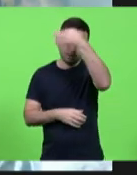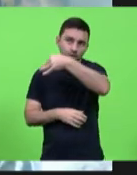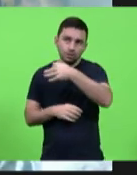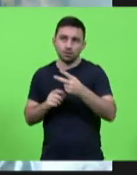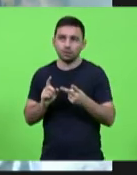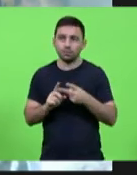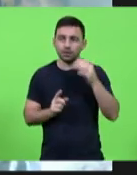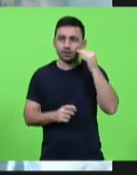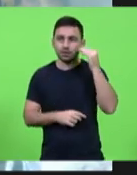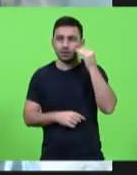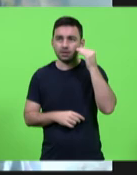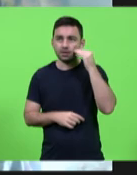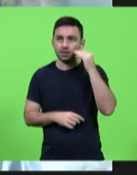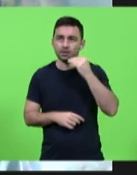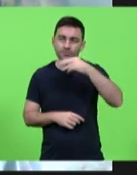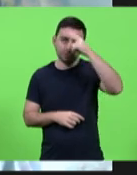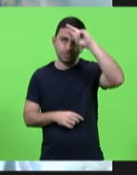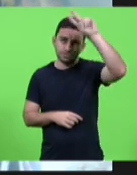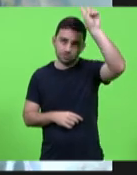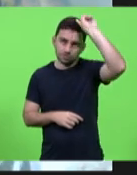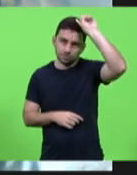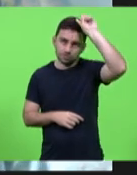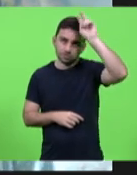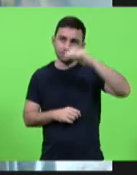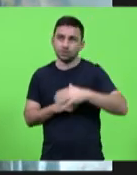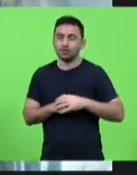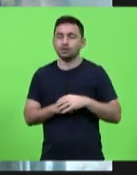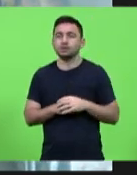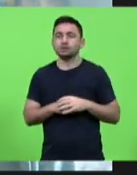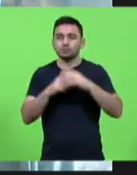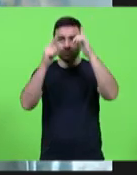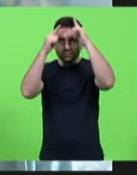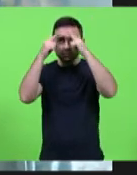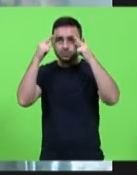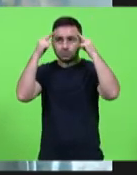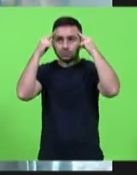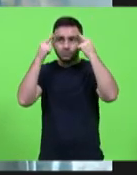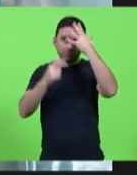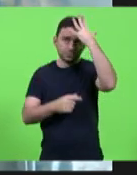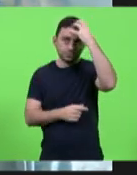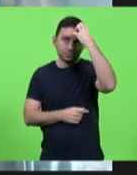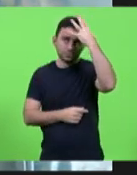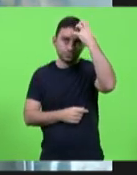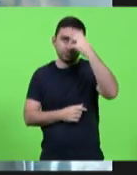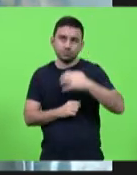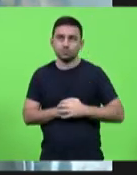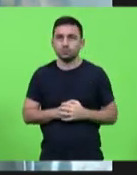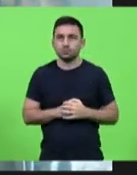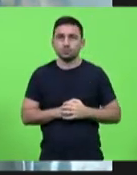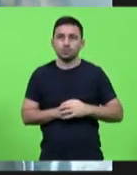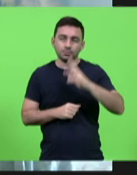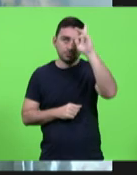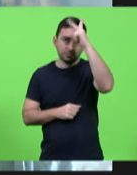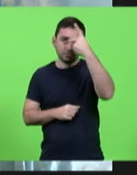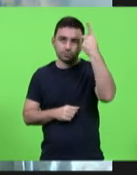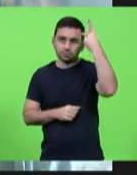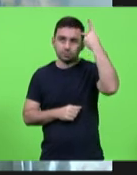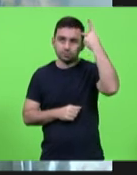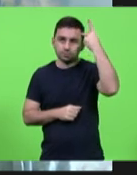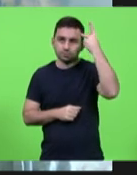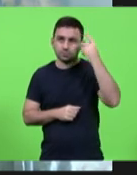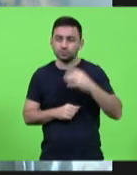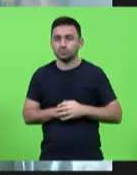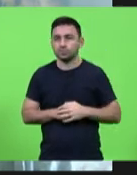Marlene Fengler Vicente Caropreso Neudi Sareta Ismael dos Santos Paulinha Fernando